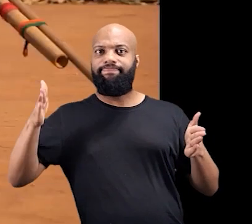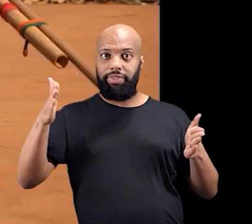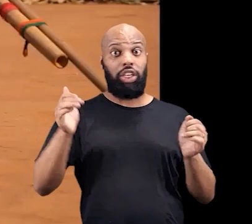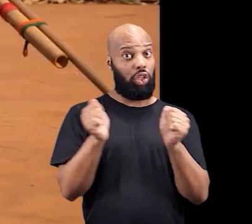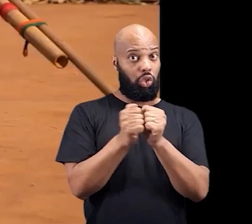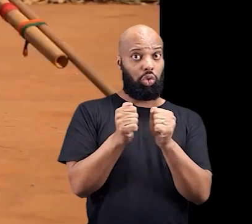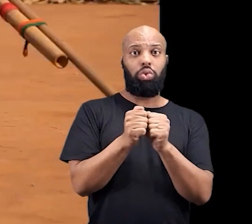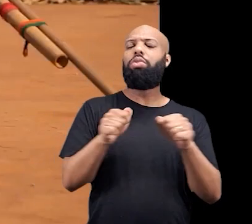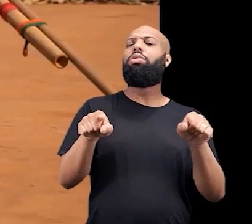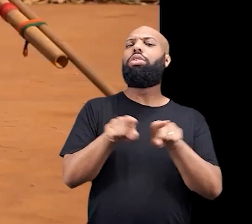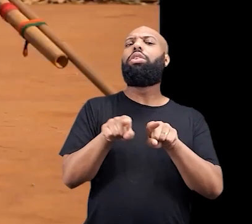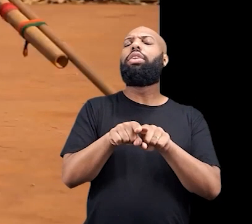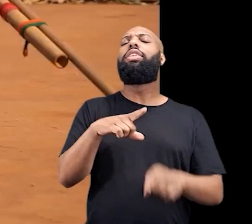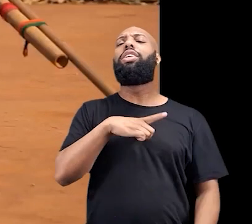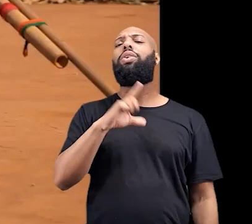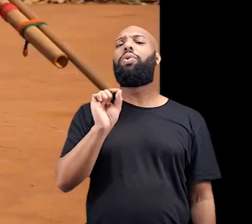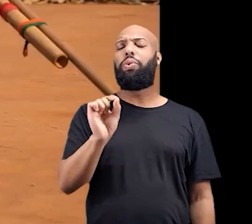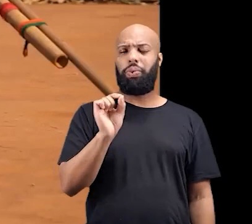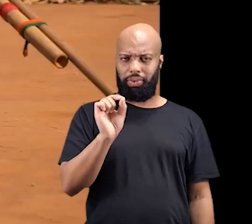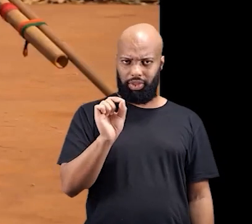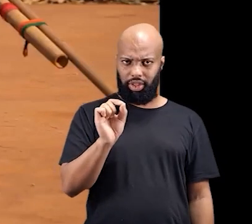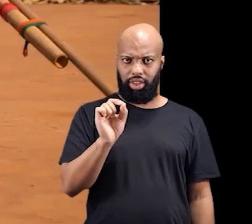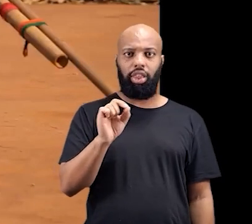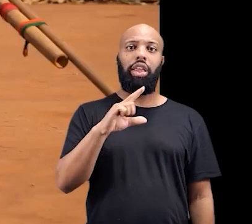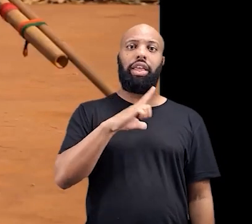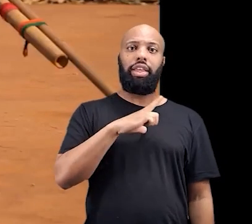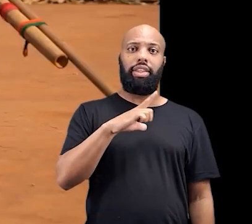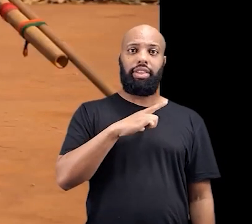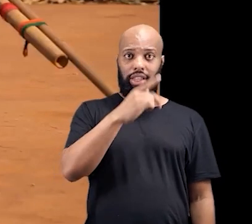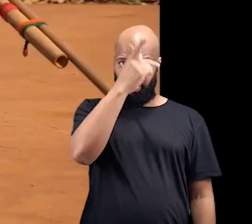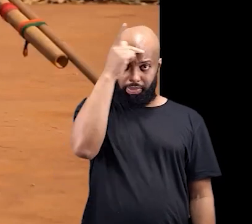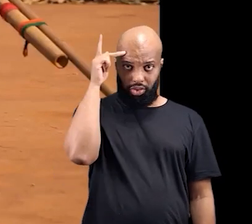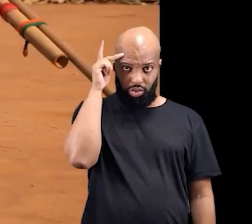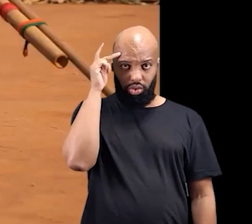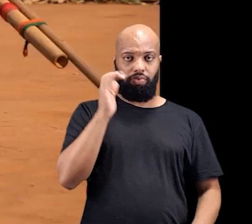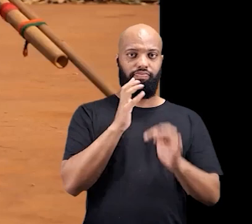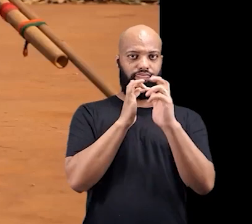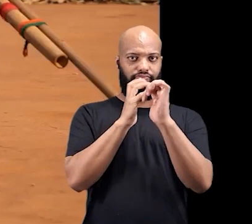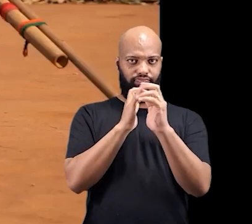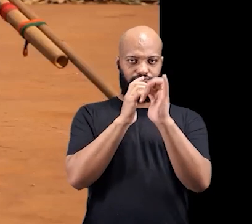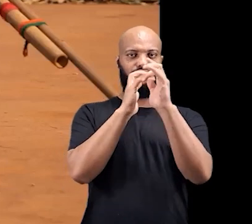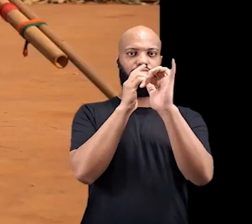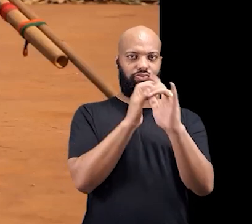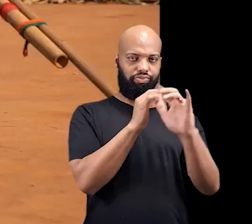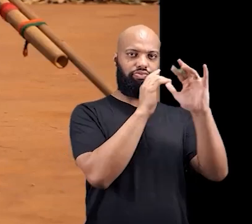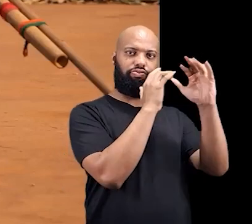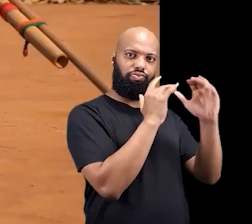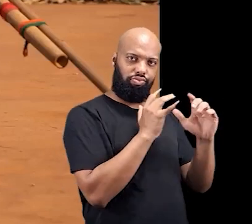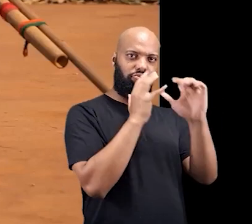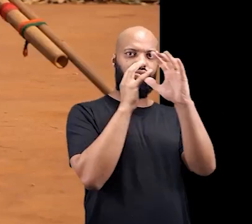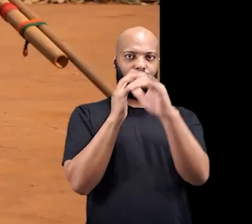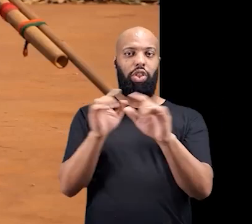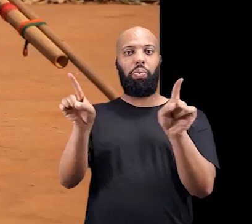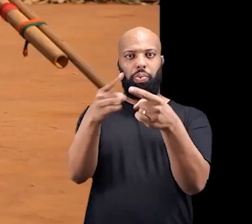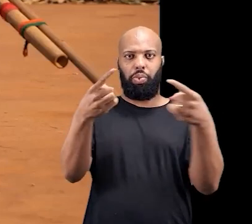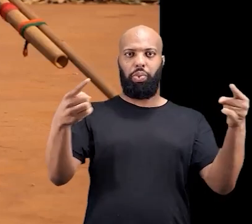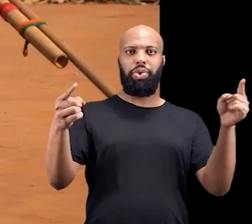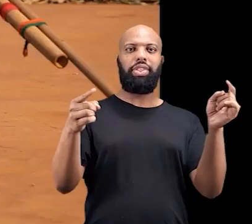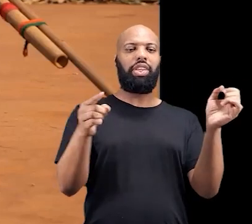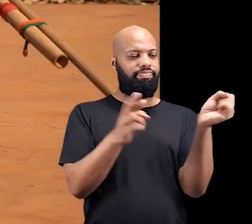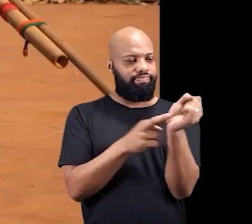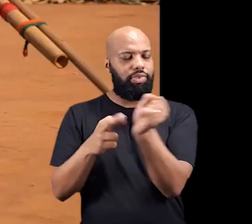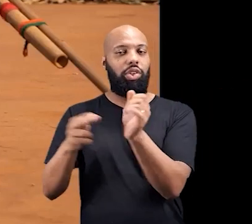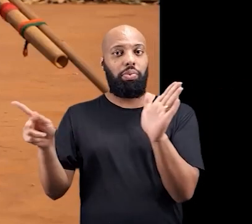todo durante o ritual. Ao mesmo tempo, existem os tocadores de flauta que tocam também